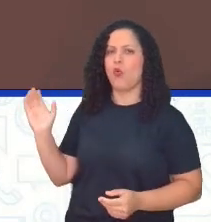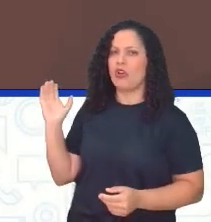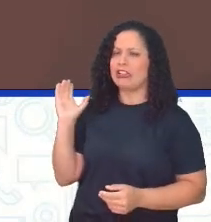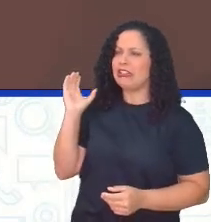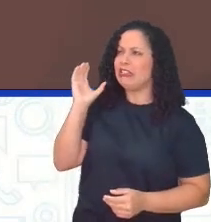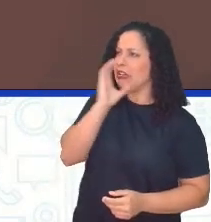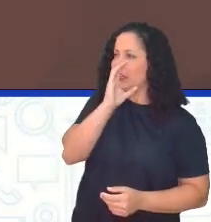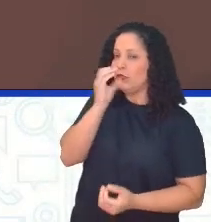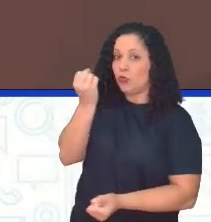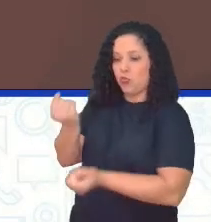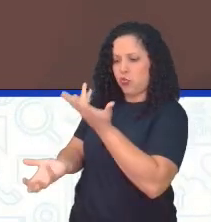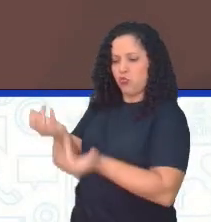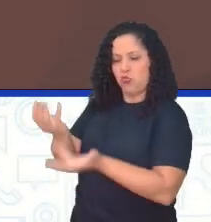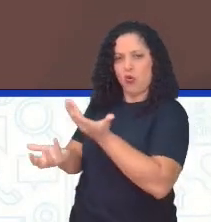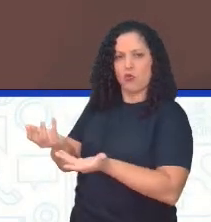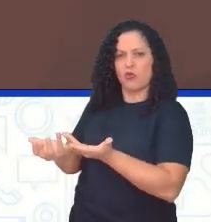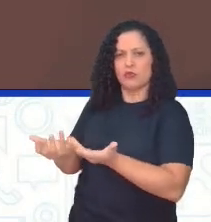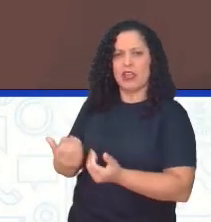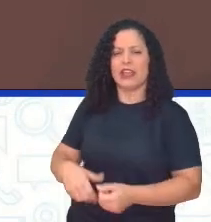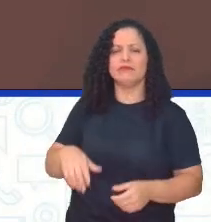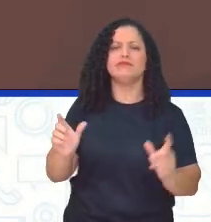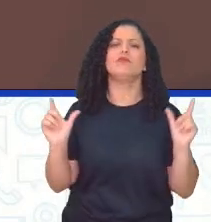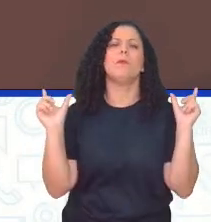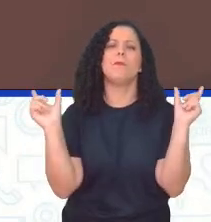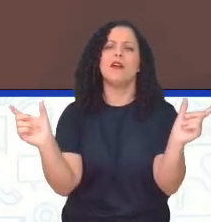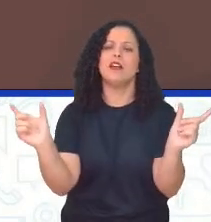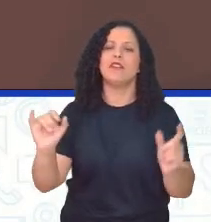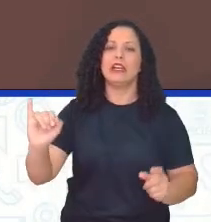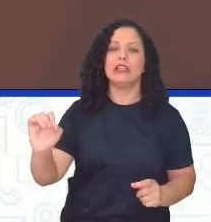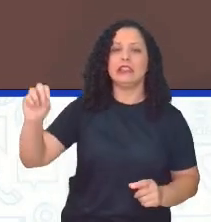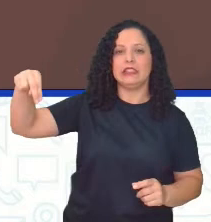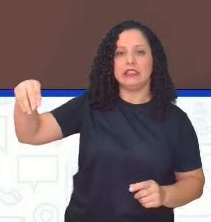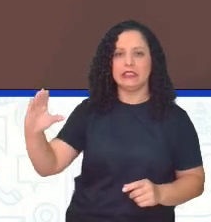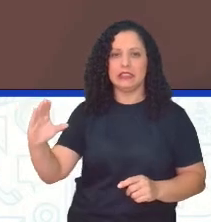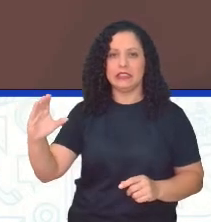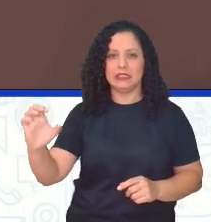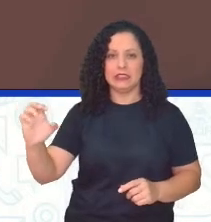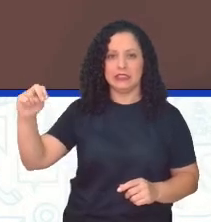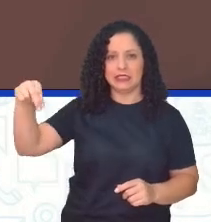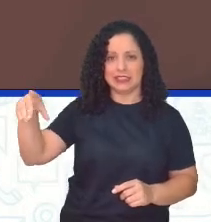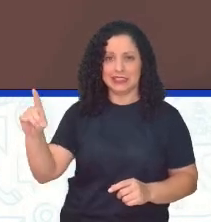Qual é a diferença entre incêndio e queimada?